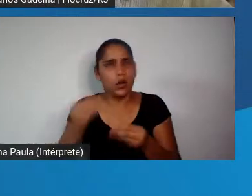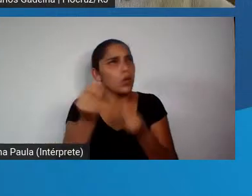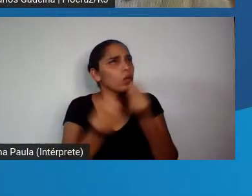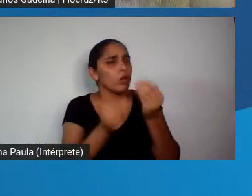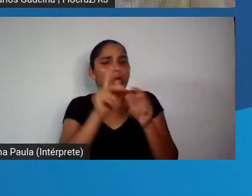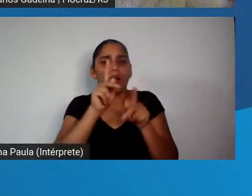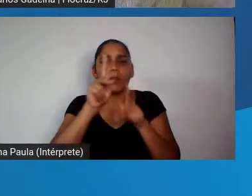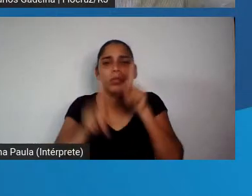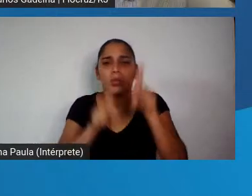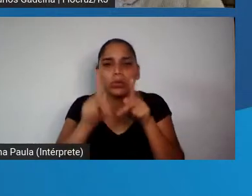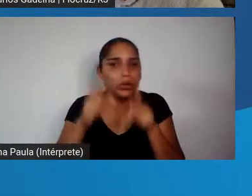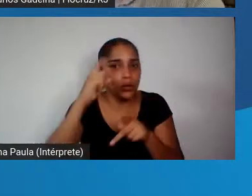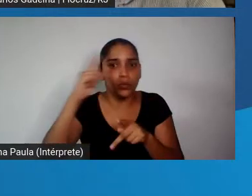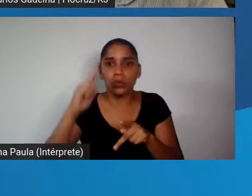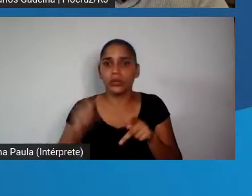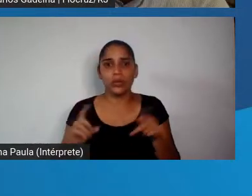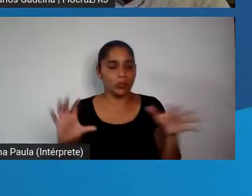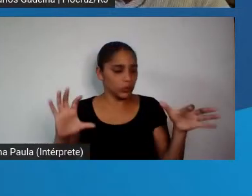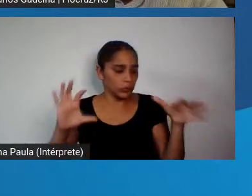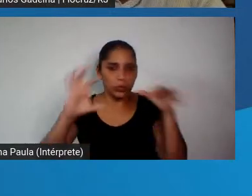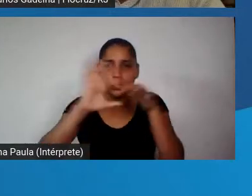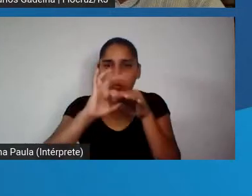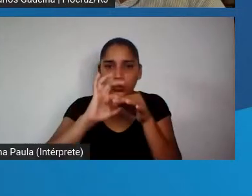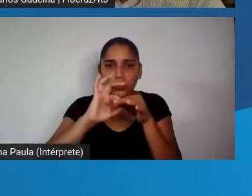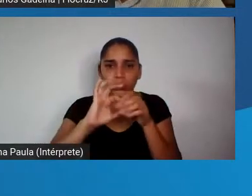emenda constitucional 95 é uma abstração,